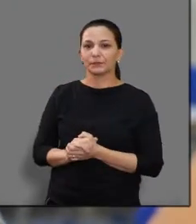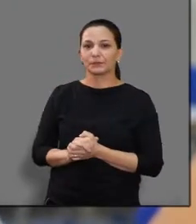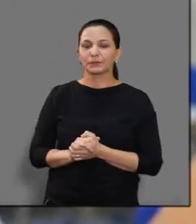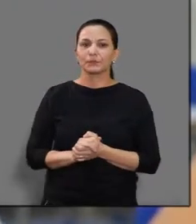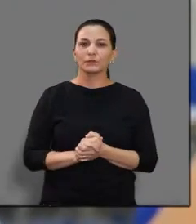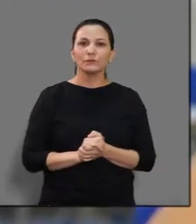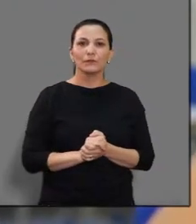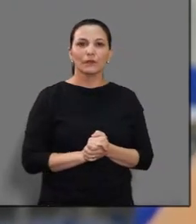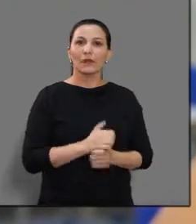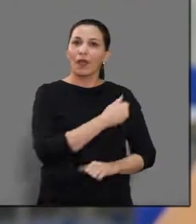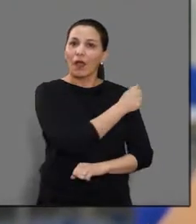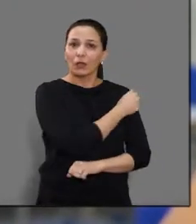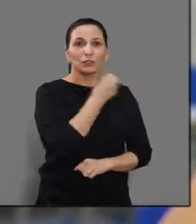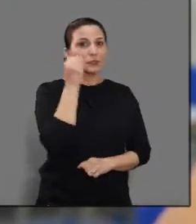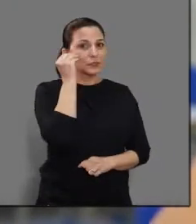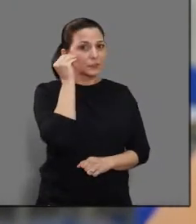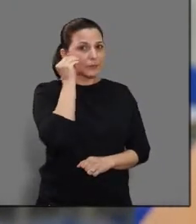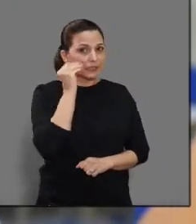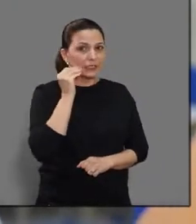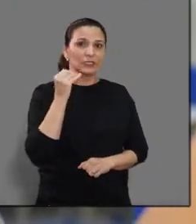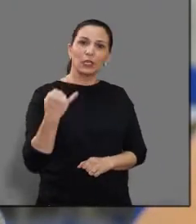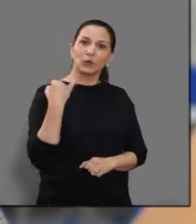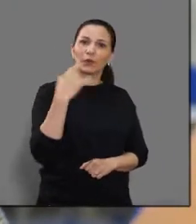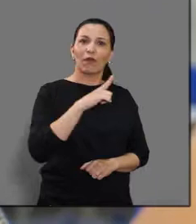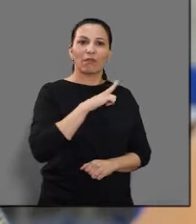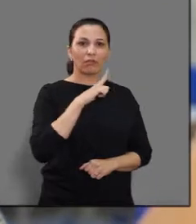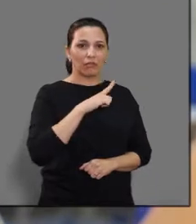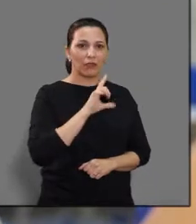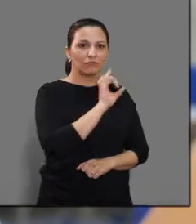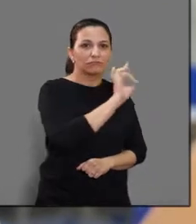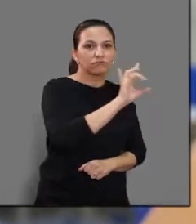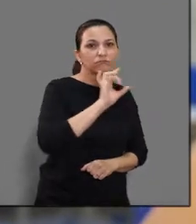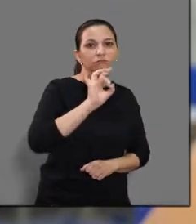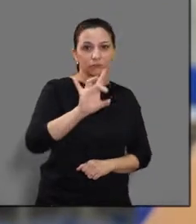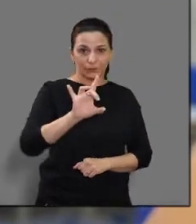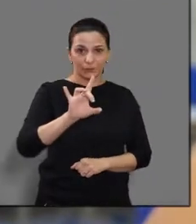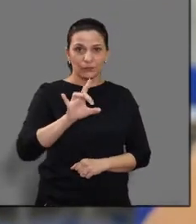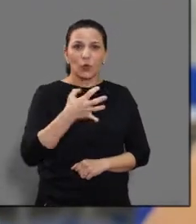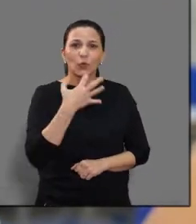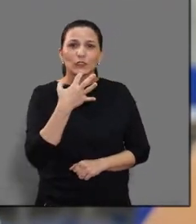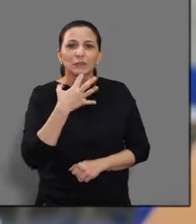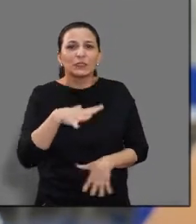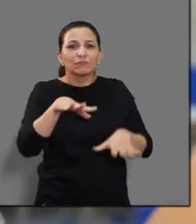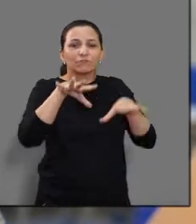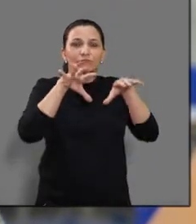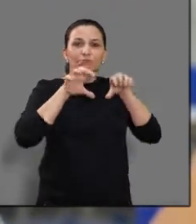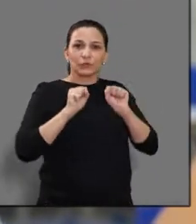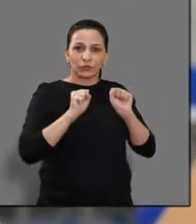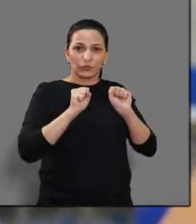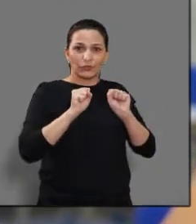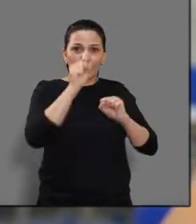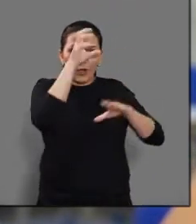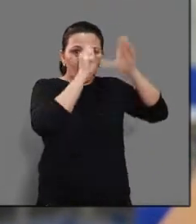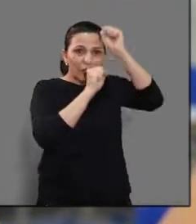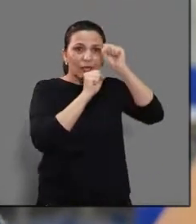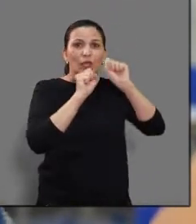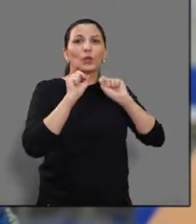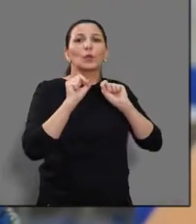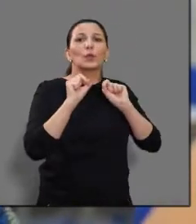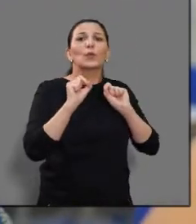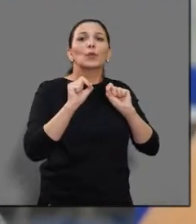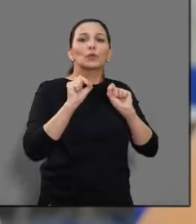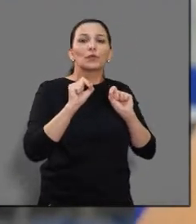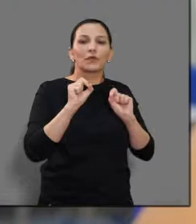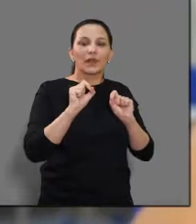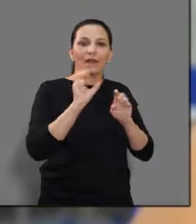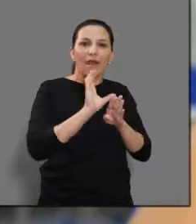para cada um deles, né? Que, assim, em termos, assim, do que... Como que é composta uma câmara? O